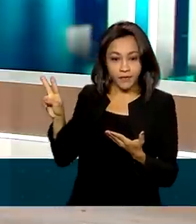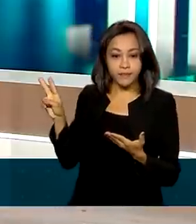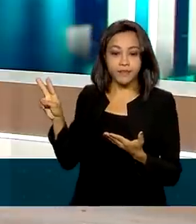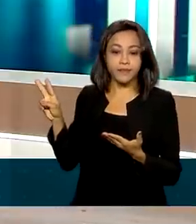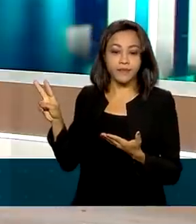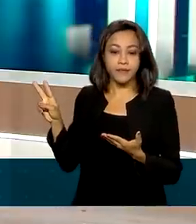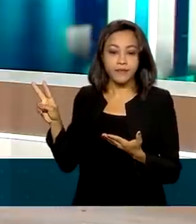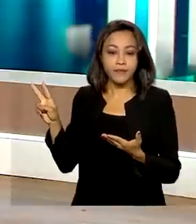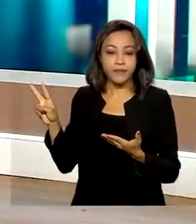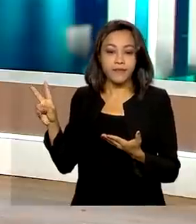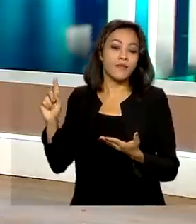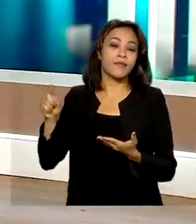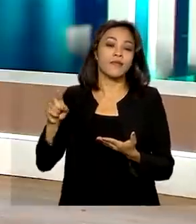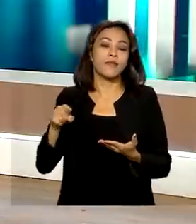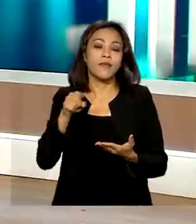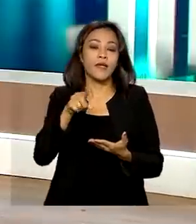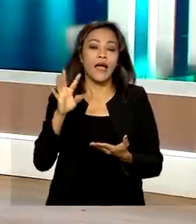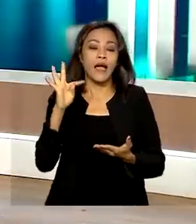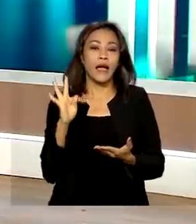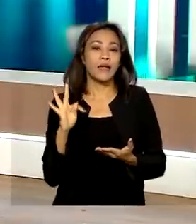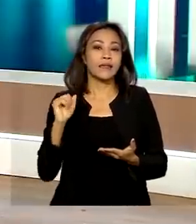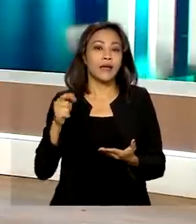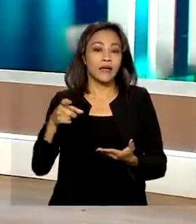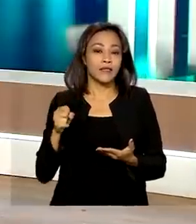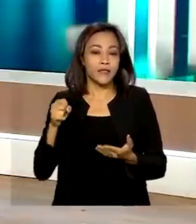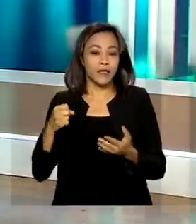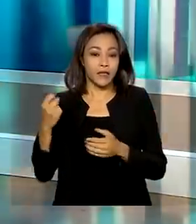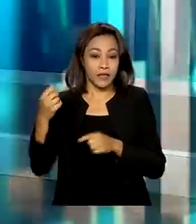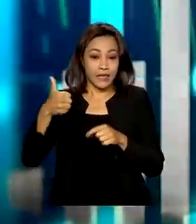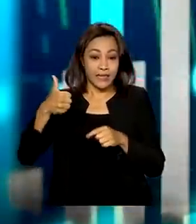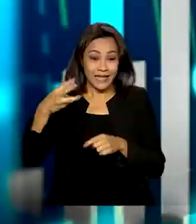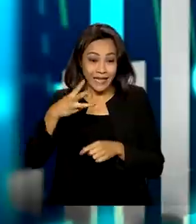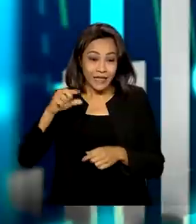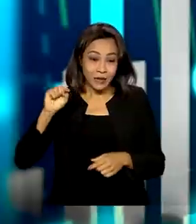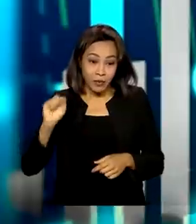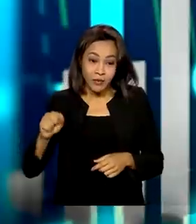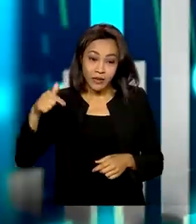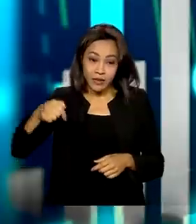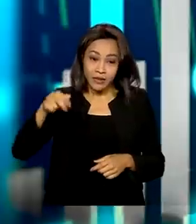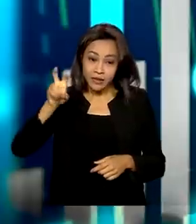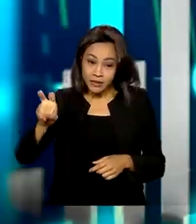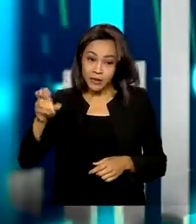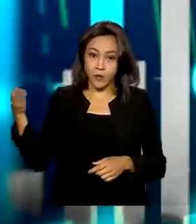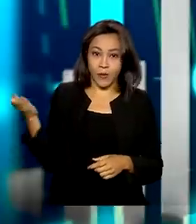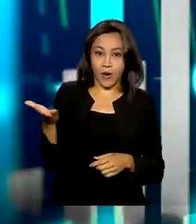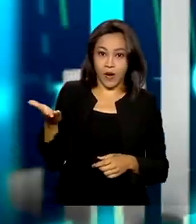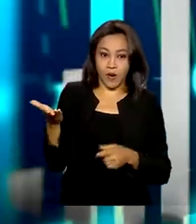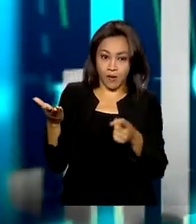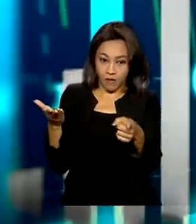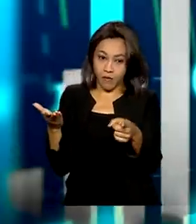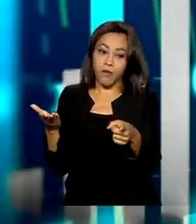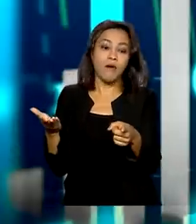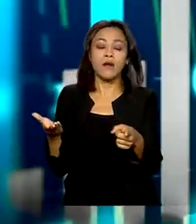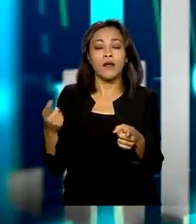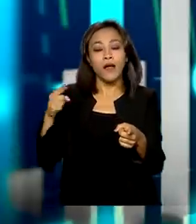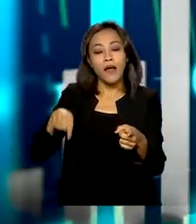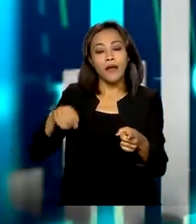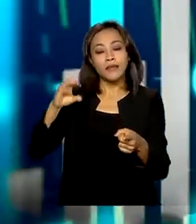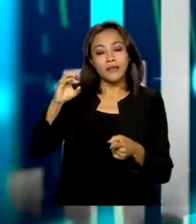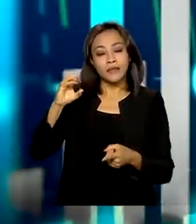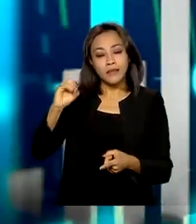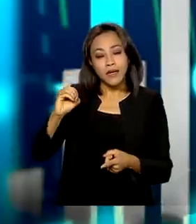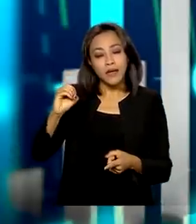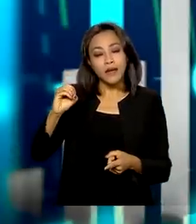esquerda, a taxa Selic passou então de 13,25 para 13,75. Um aumento, portanto, de 0